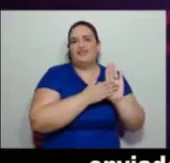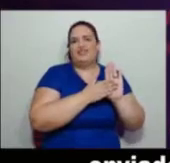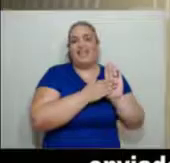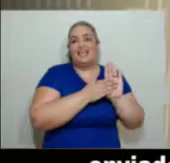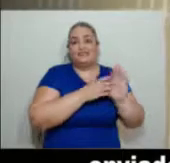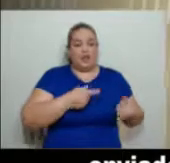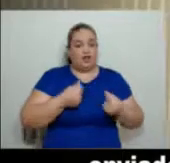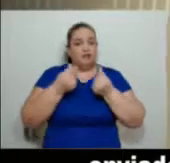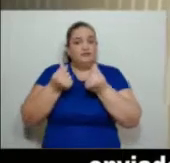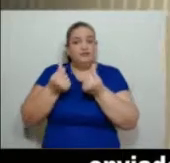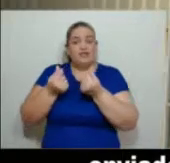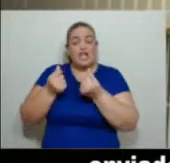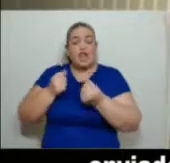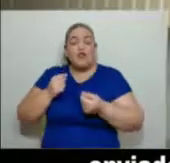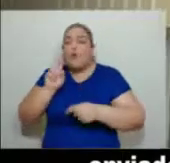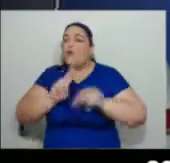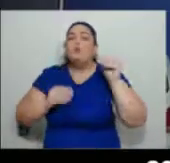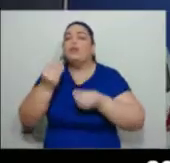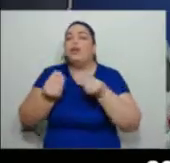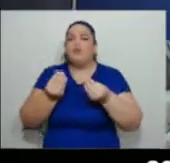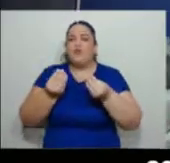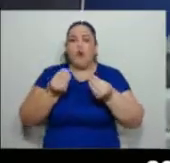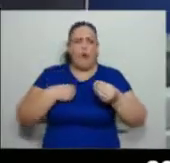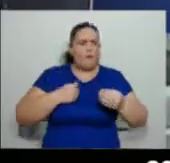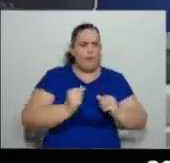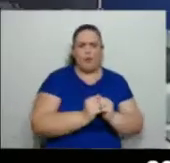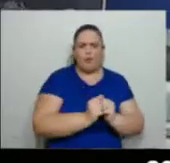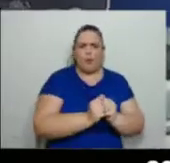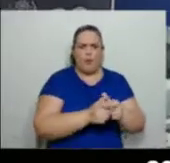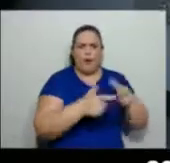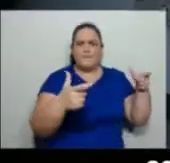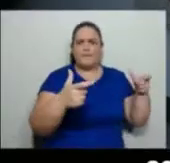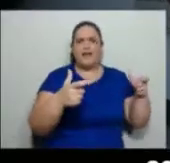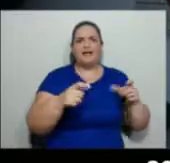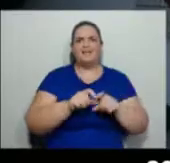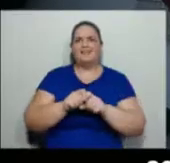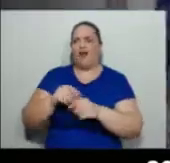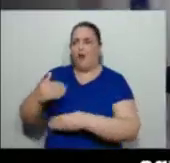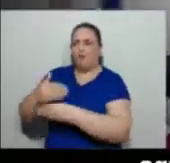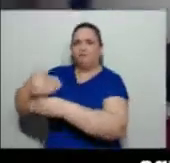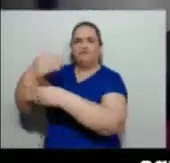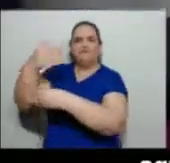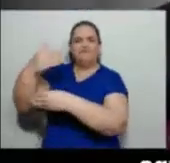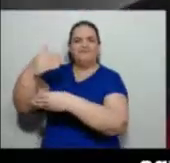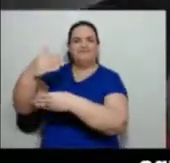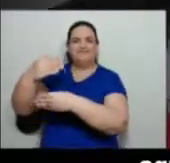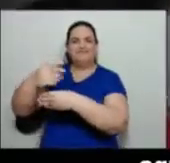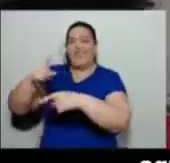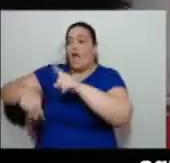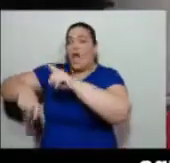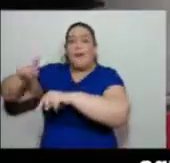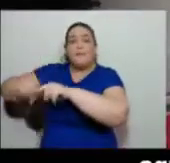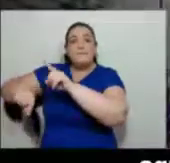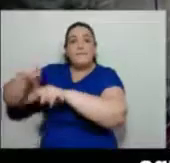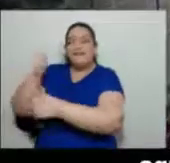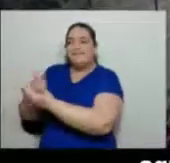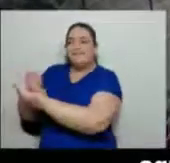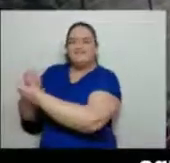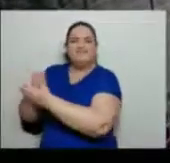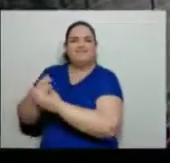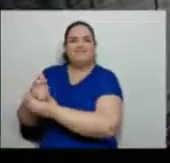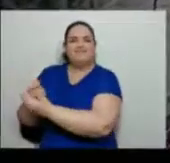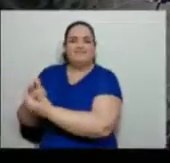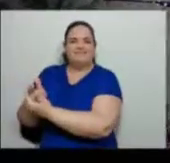utilizados para ampliação, construção, melhorias das unidades de APAIS, aquisição de imobiliários de equipamentos